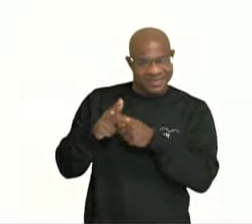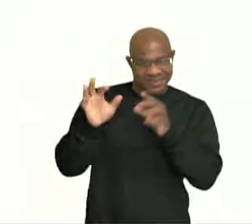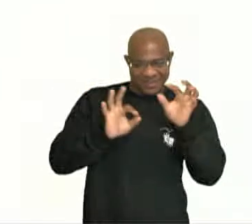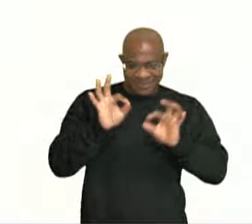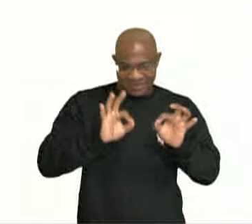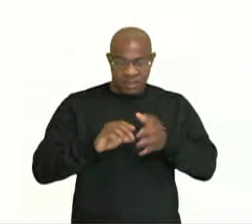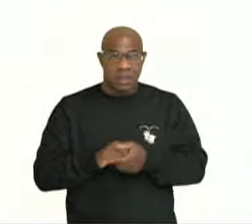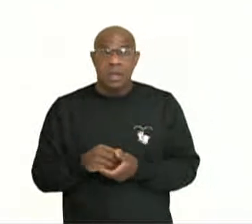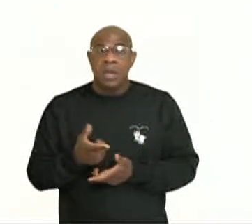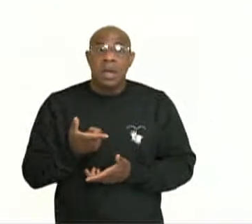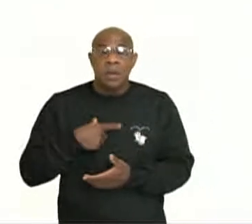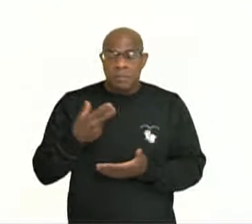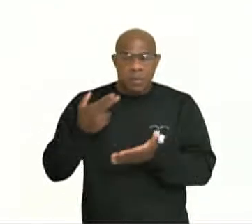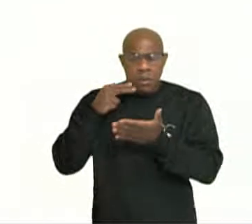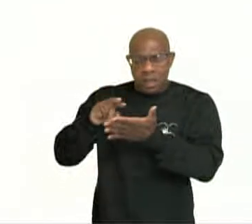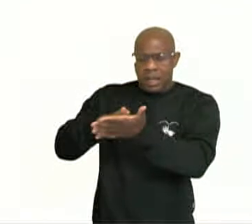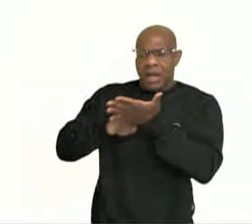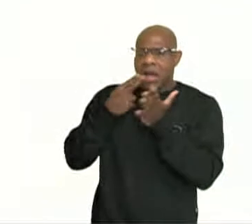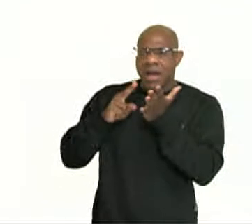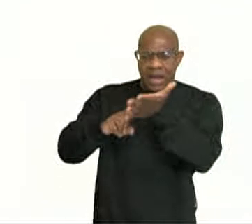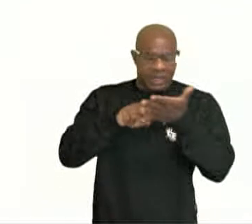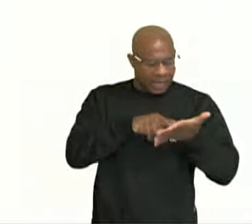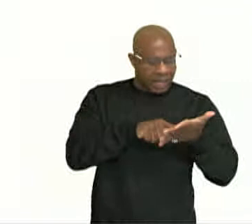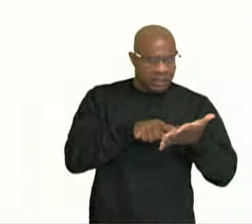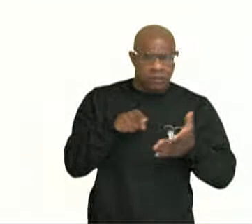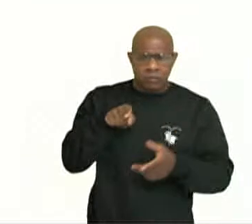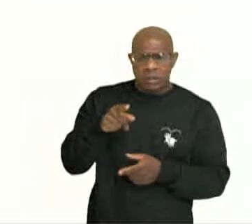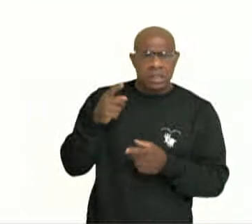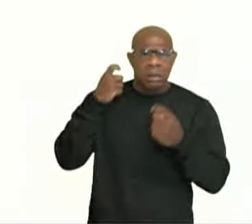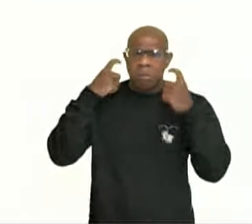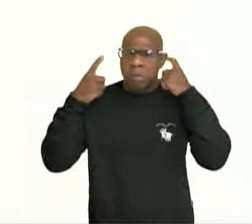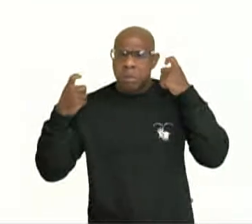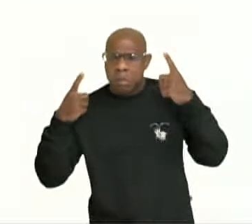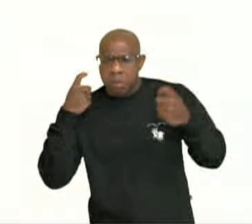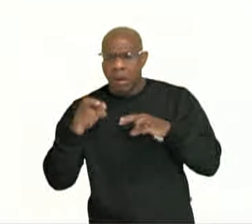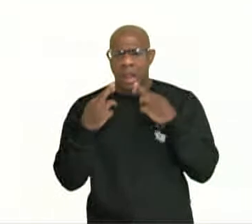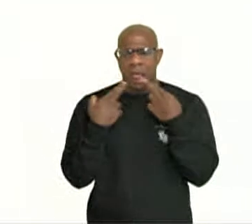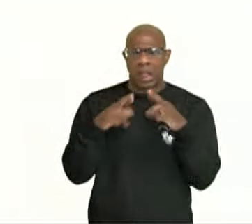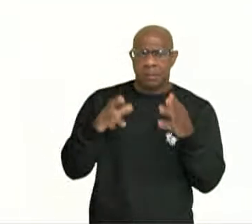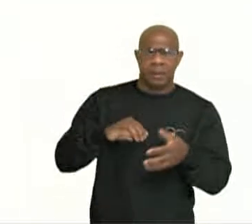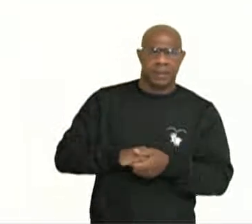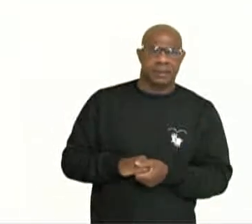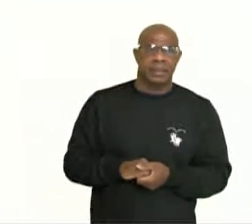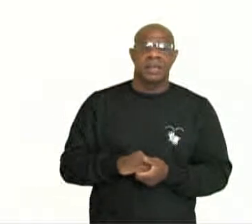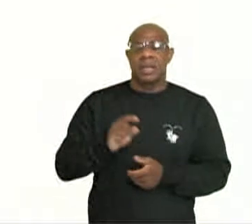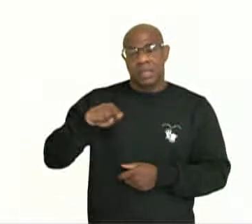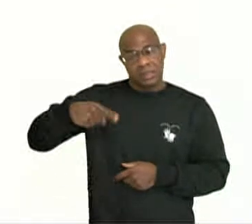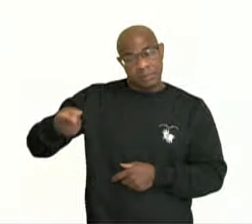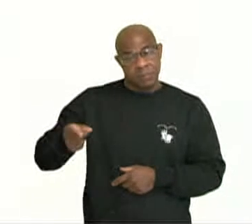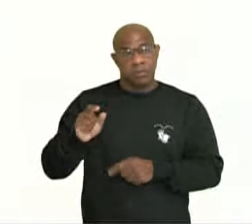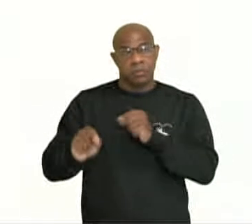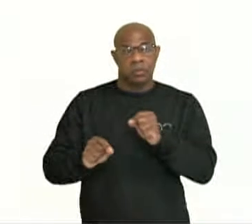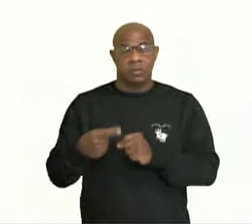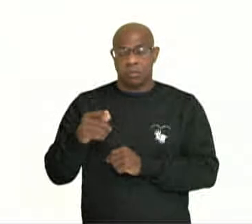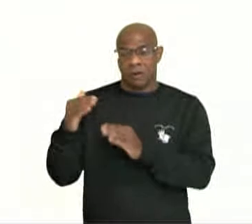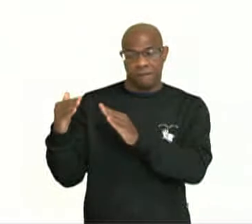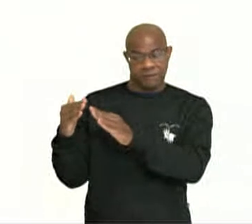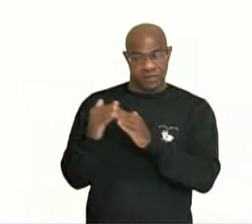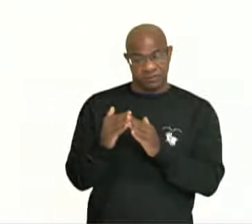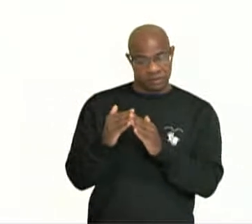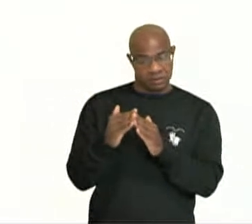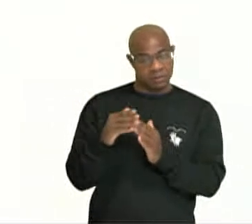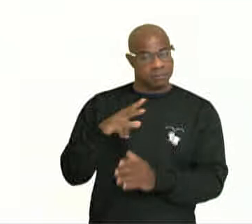carta em que o Sr. reclamava contra o barulho em meu apartamento. Recebi depois a sua própria visita pessoal.